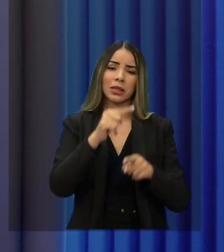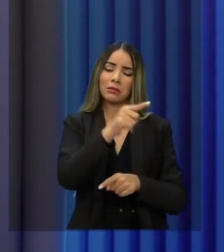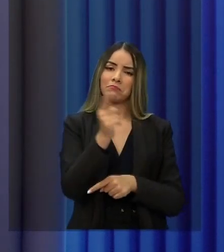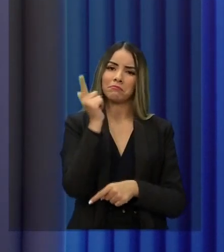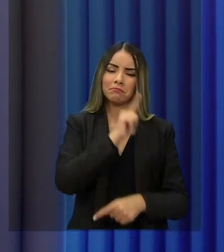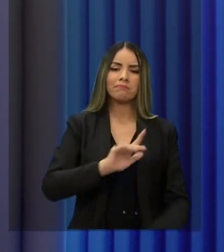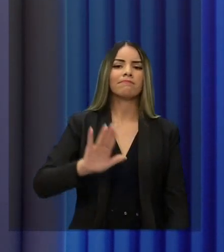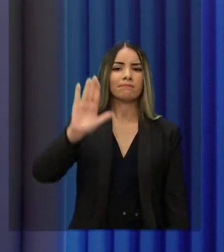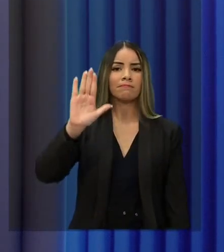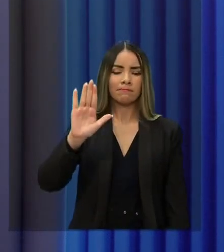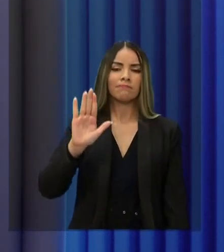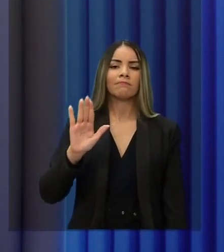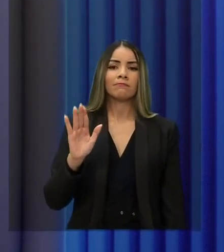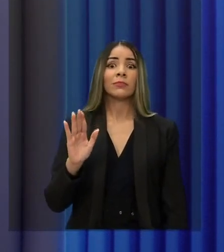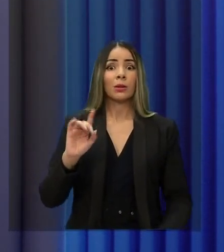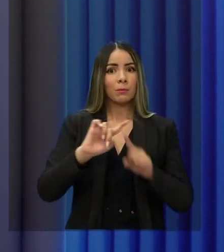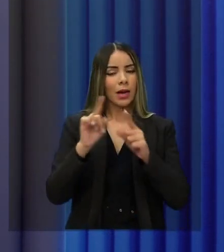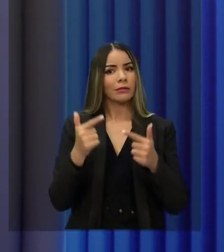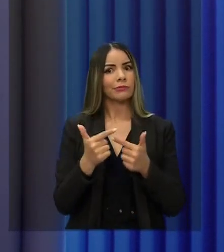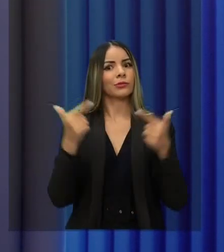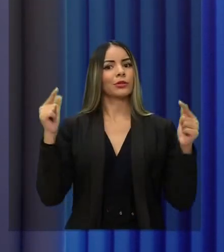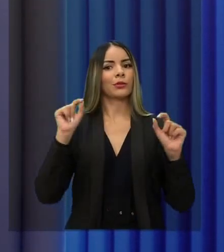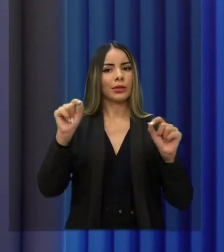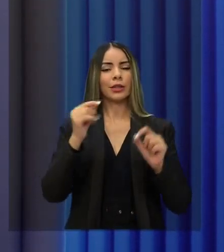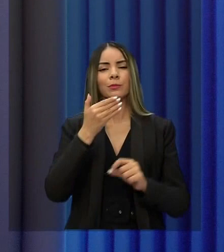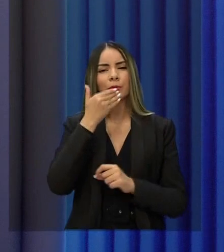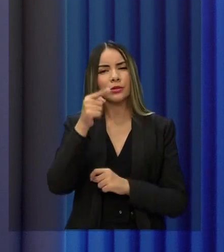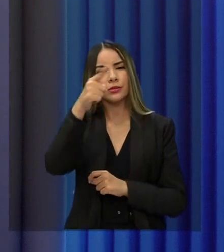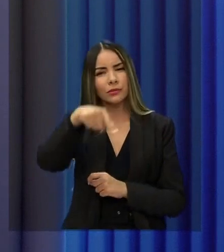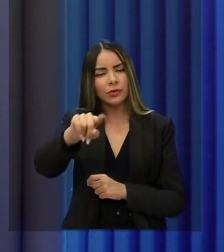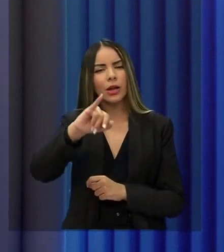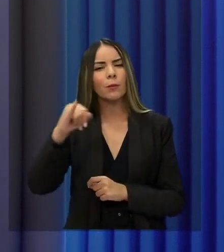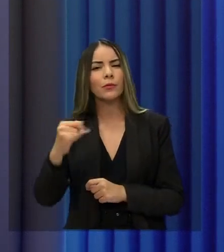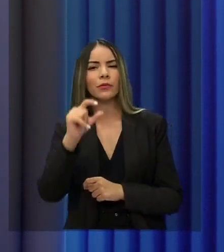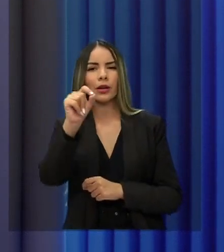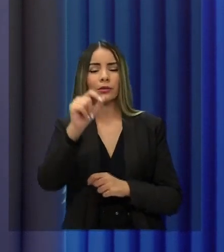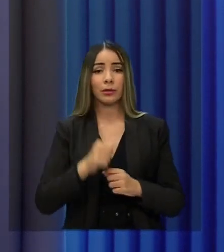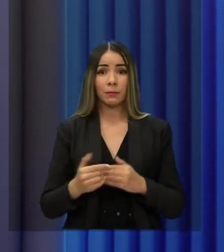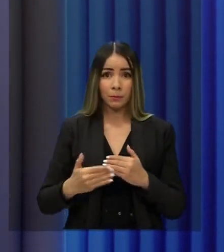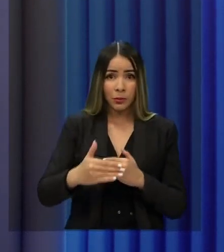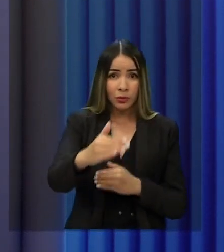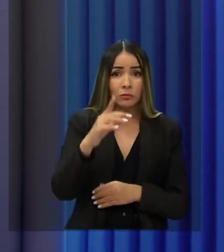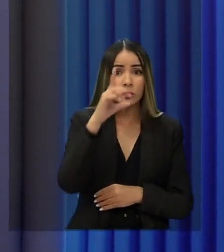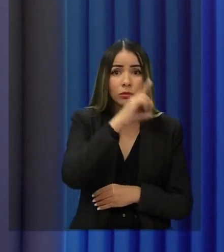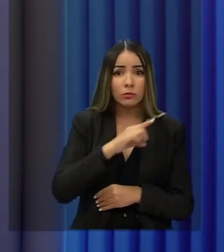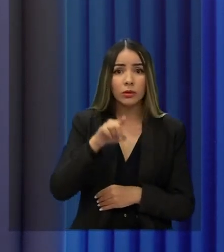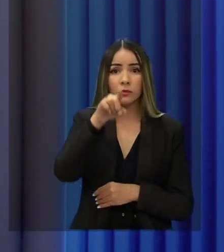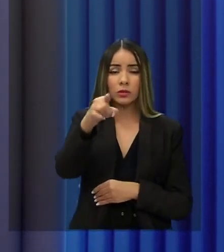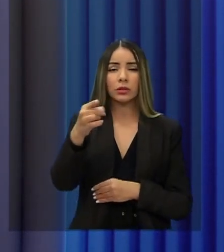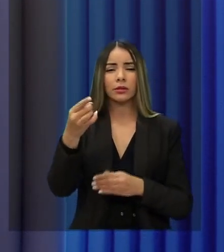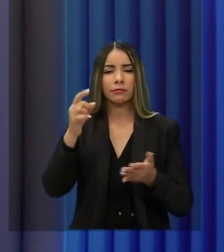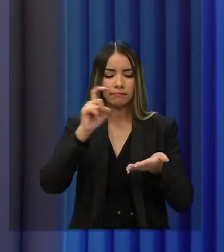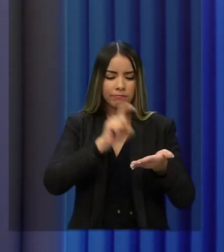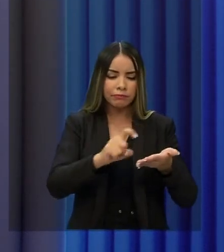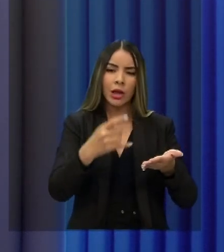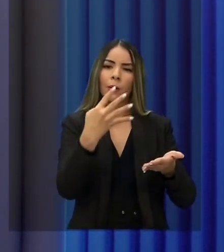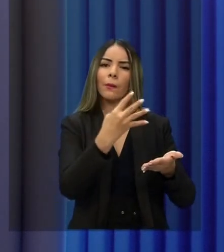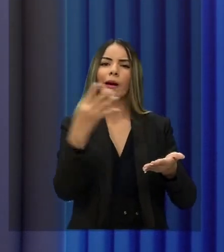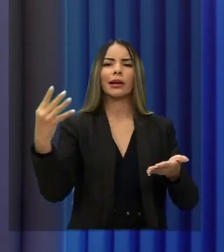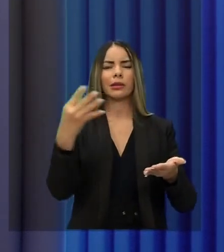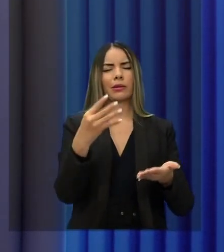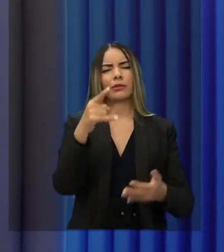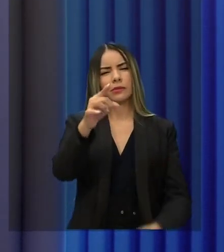e sem dúvida nenhuma, com a benção de Deus, eu queria pedir a oportunidade a vocês. E no próximo domingo, digitar 44. Não tema,